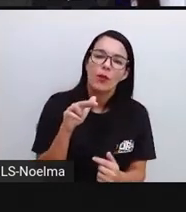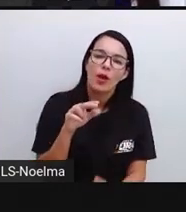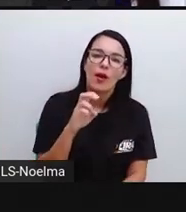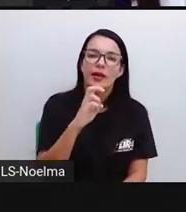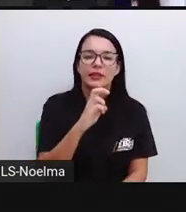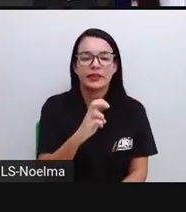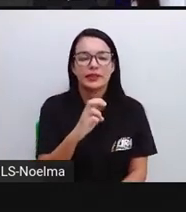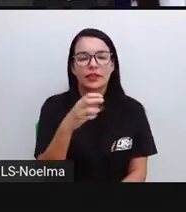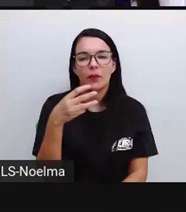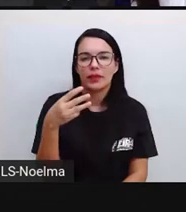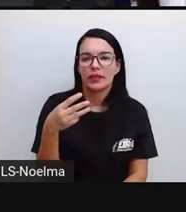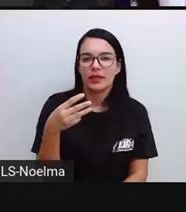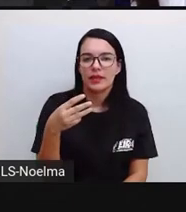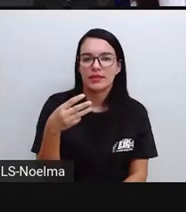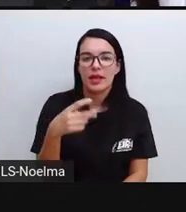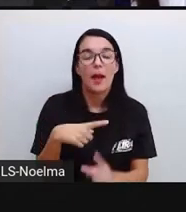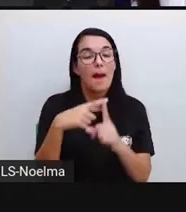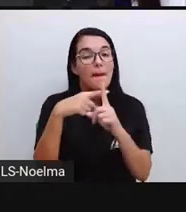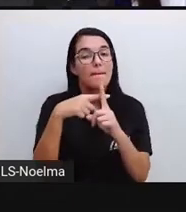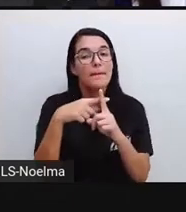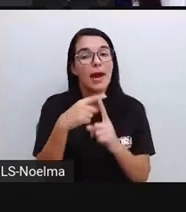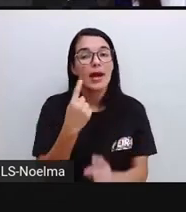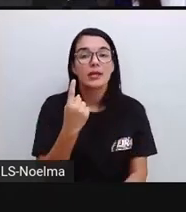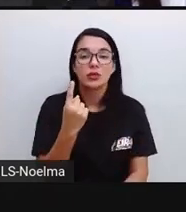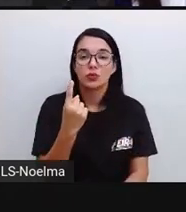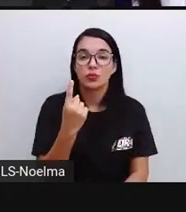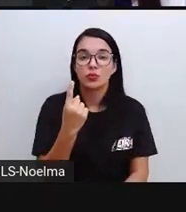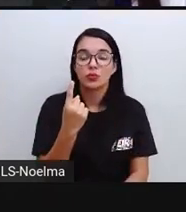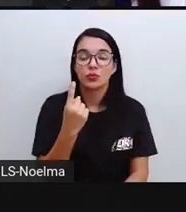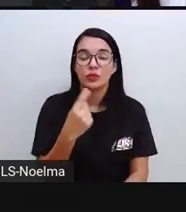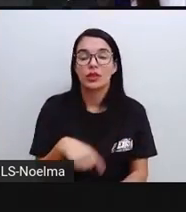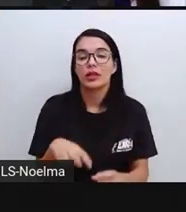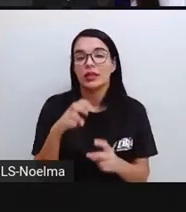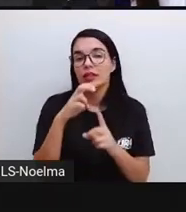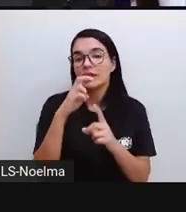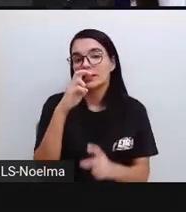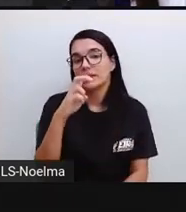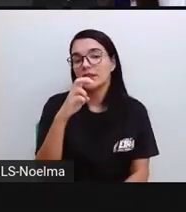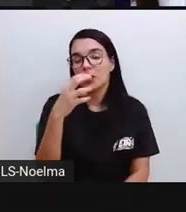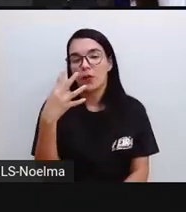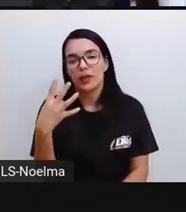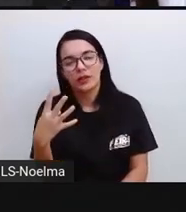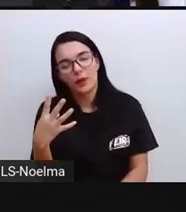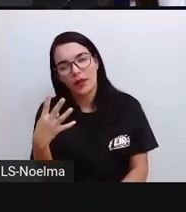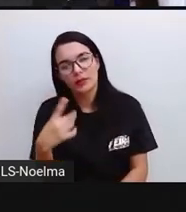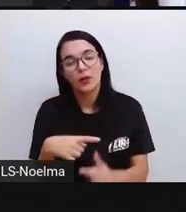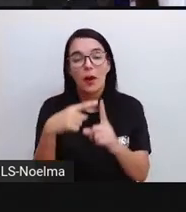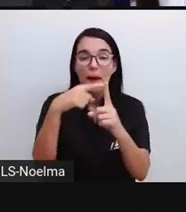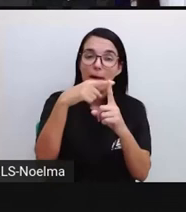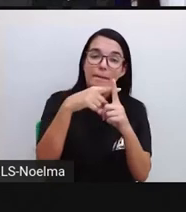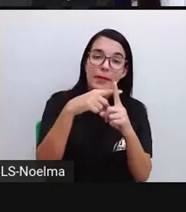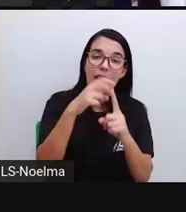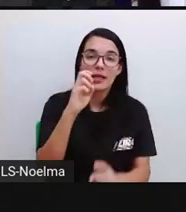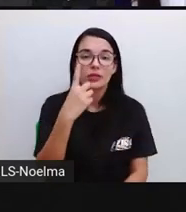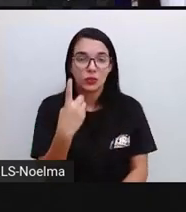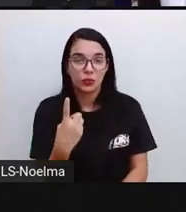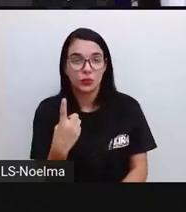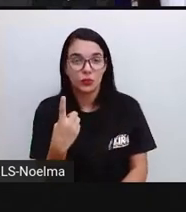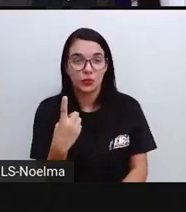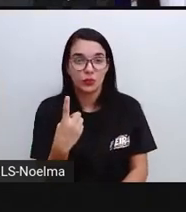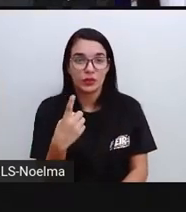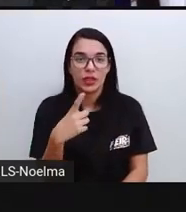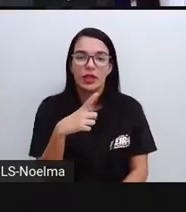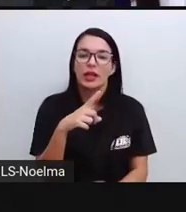a gente tem o quê? Cinquenta e três. Mais um, a gente tem o quê? Cinquenta e quatro. Mais